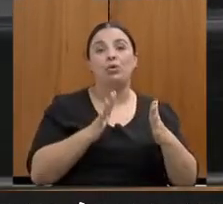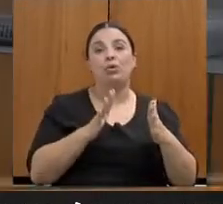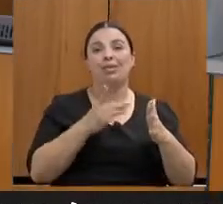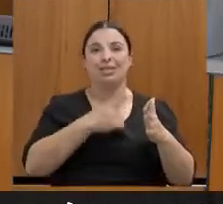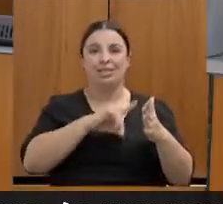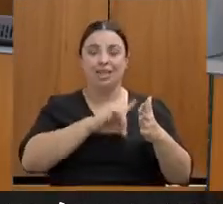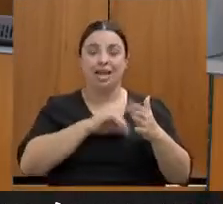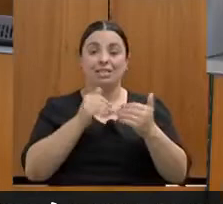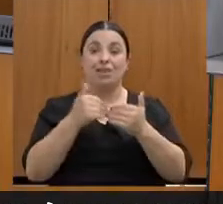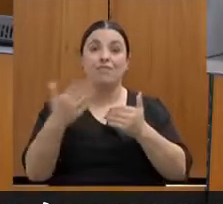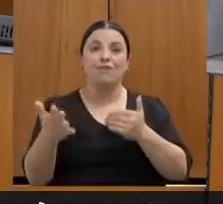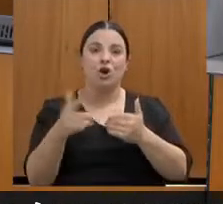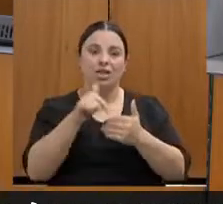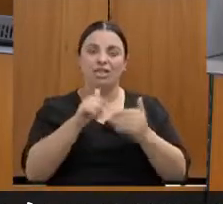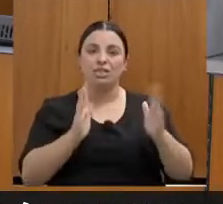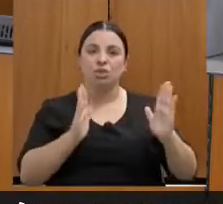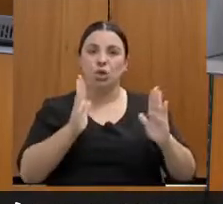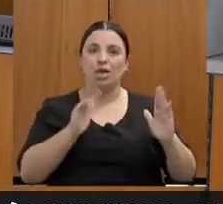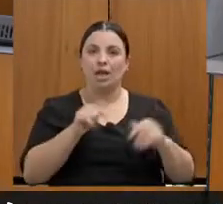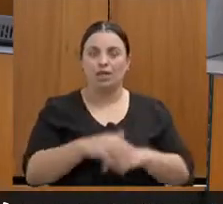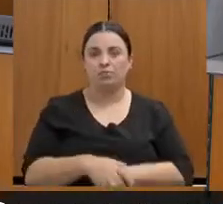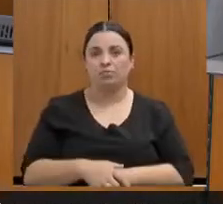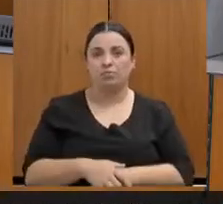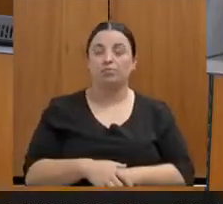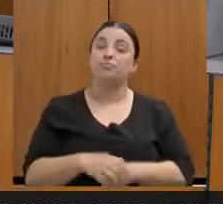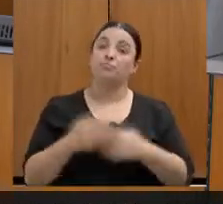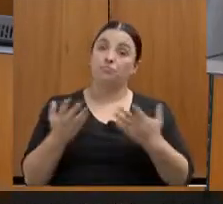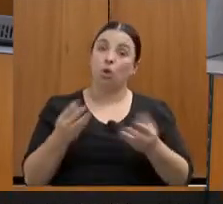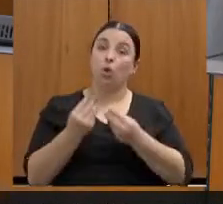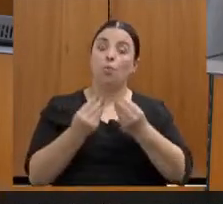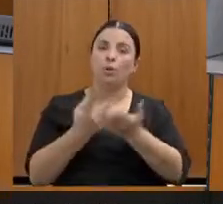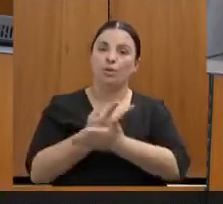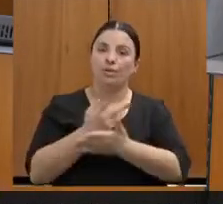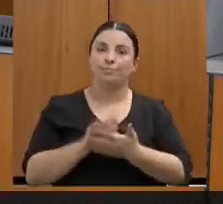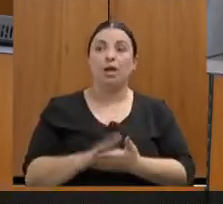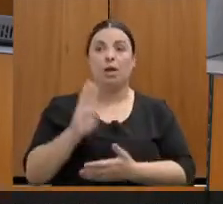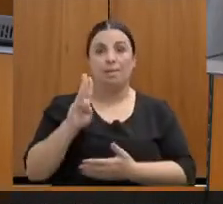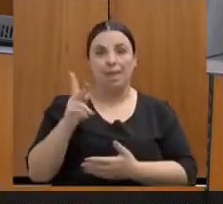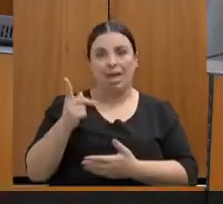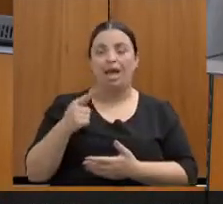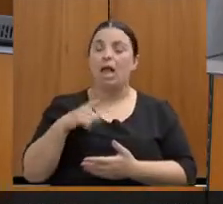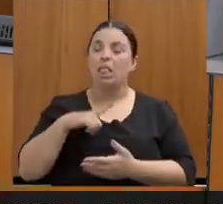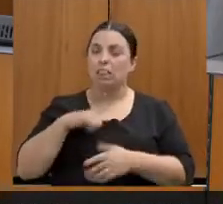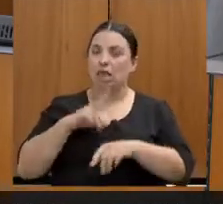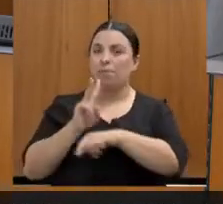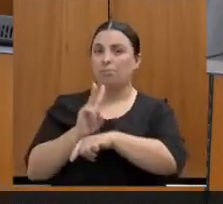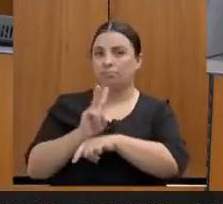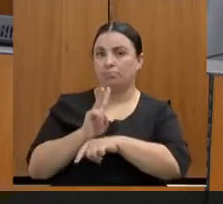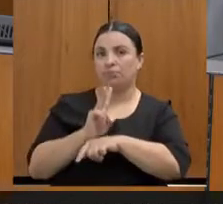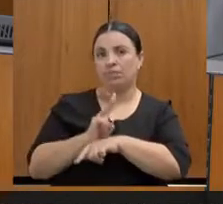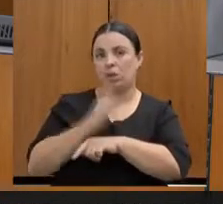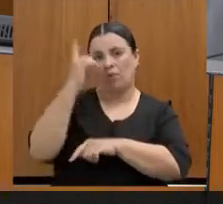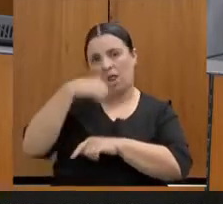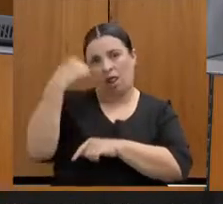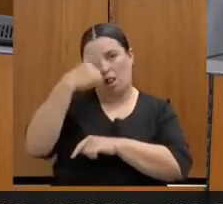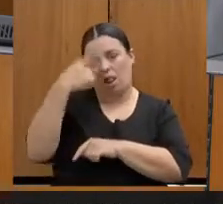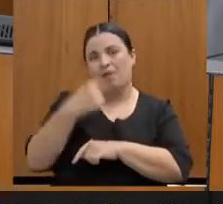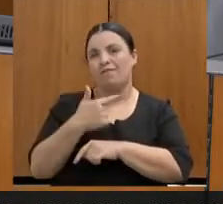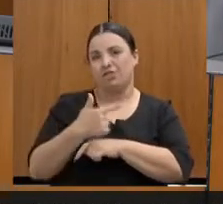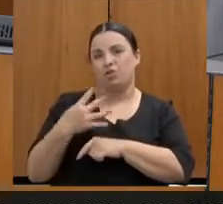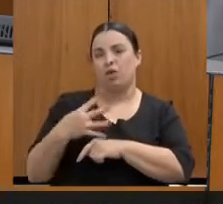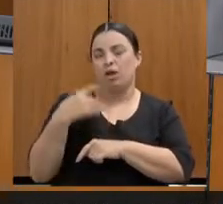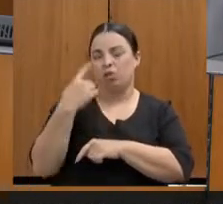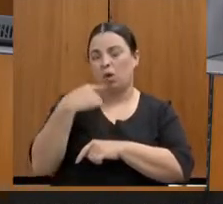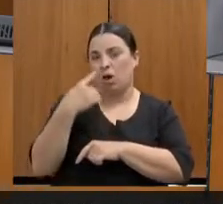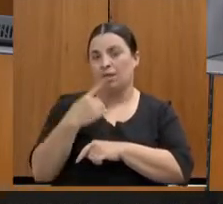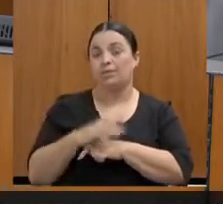Então, no interior, em Belo Horizonte, isso funciona, tem um atendimento 24 horas. Fora de Belo Horizonte, essa não